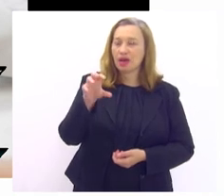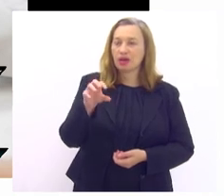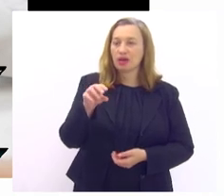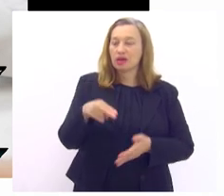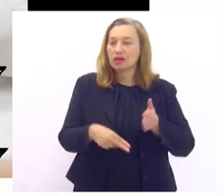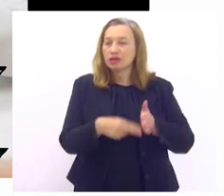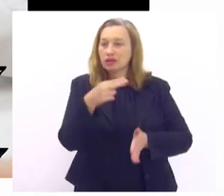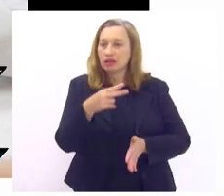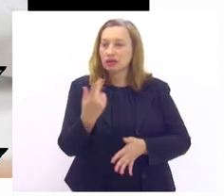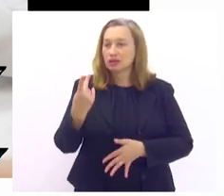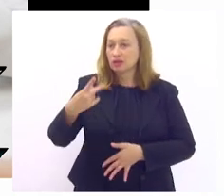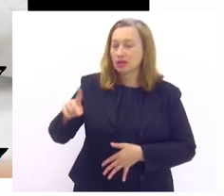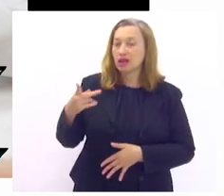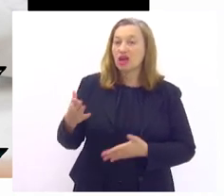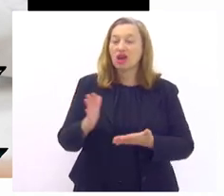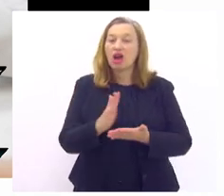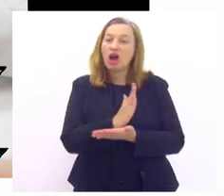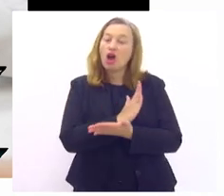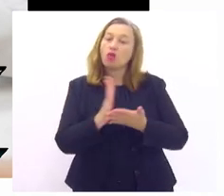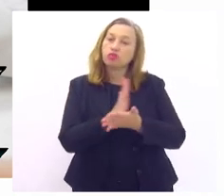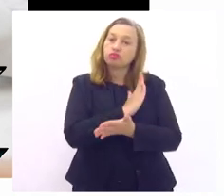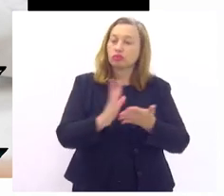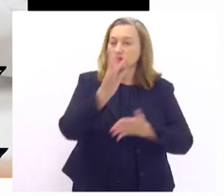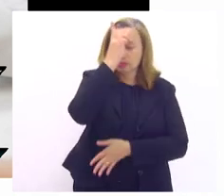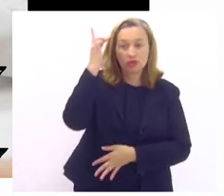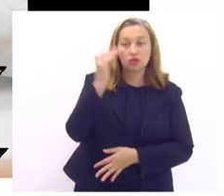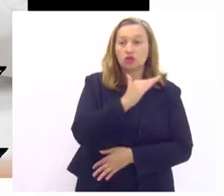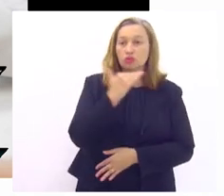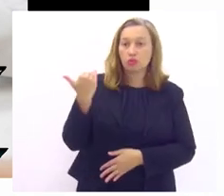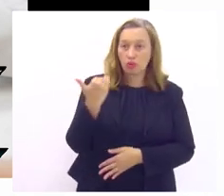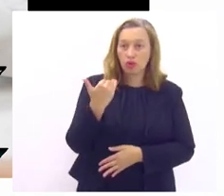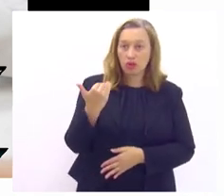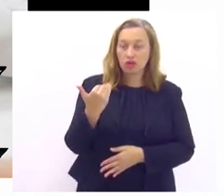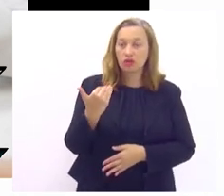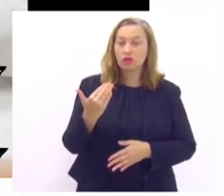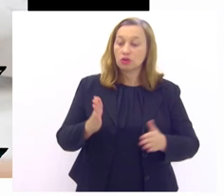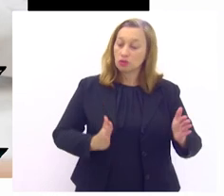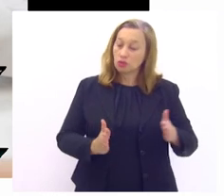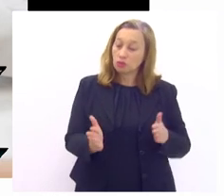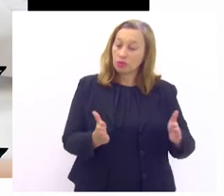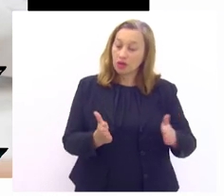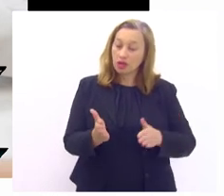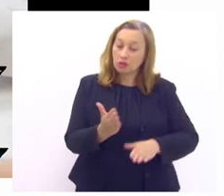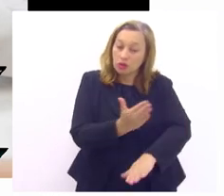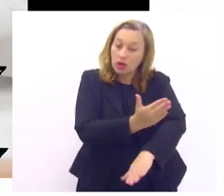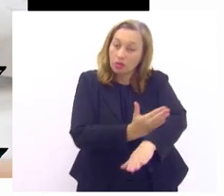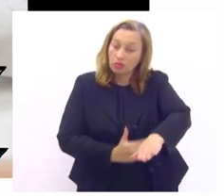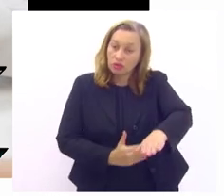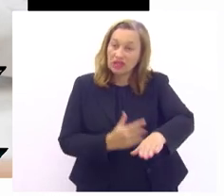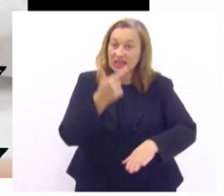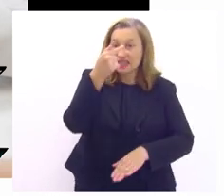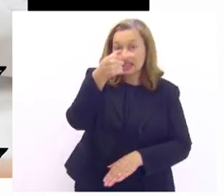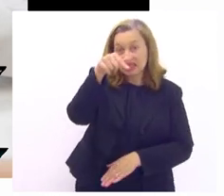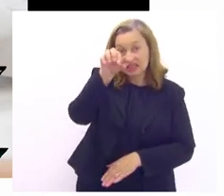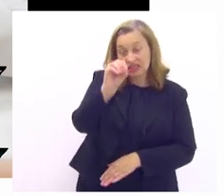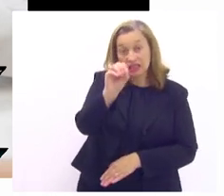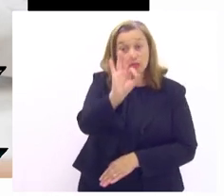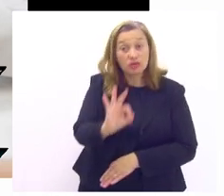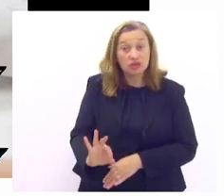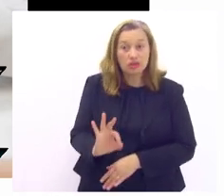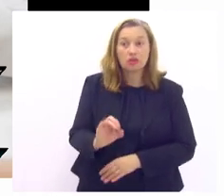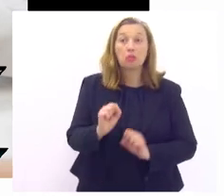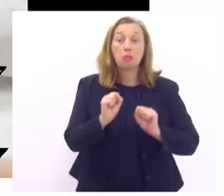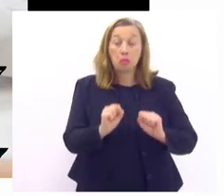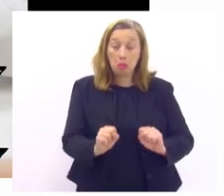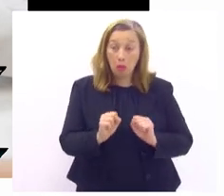alto muitas pessoas morrem durante o procedimento de amputação e 70% desses pacientes podem